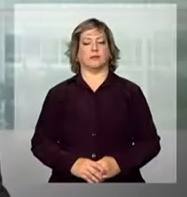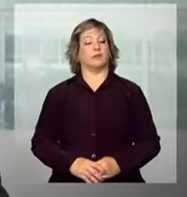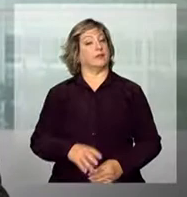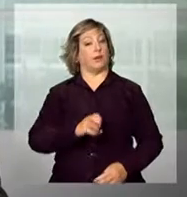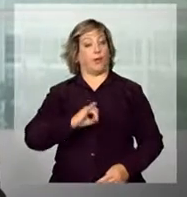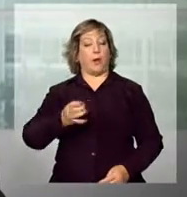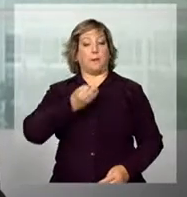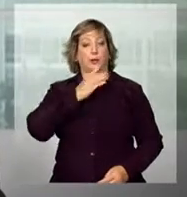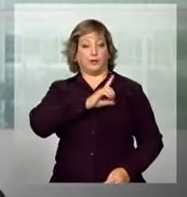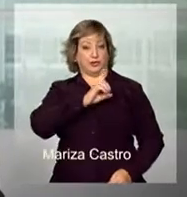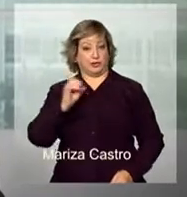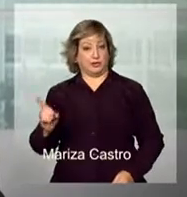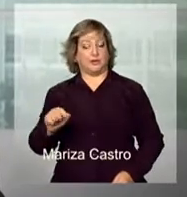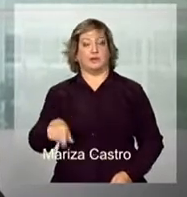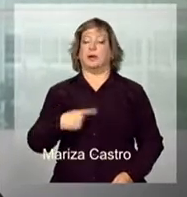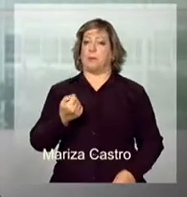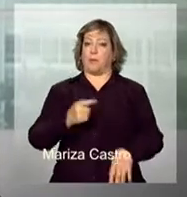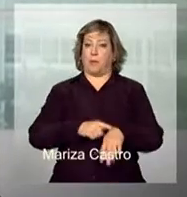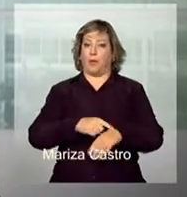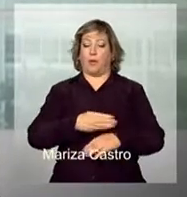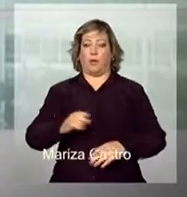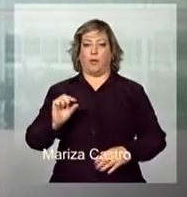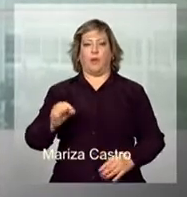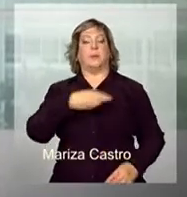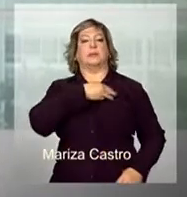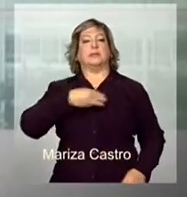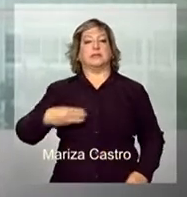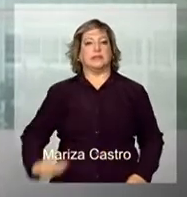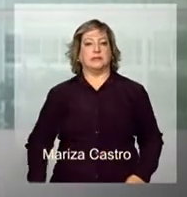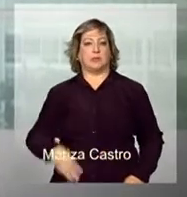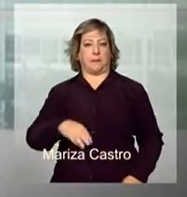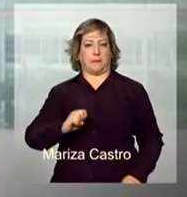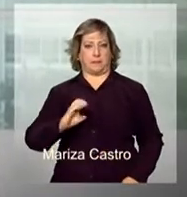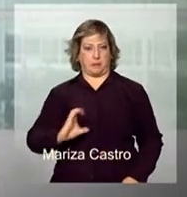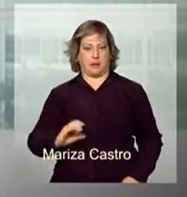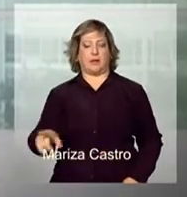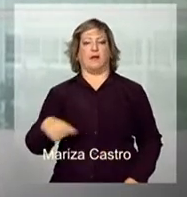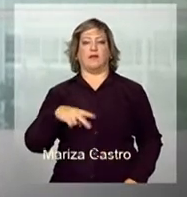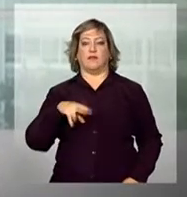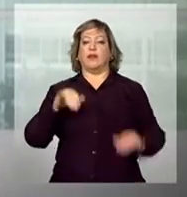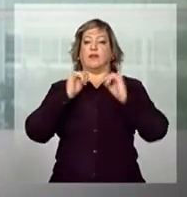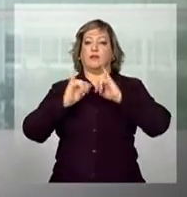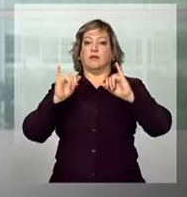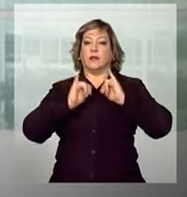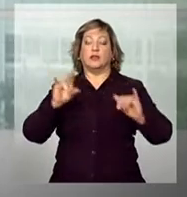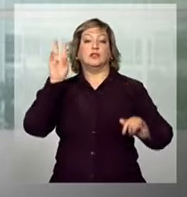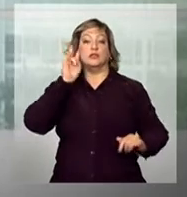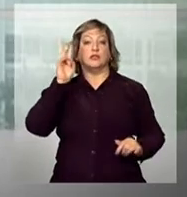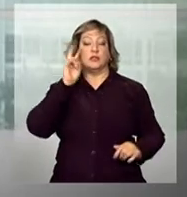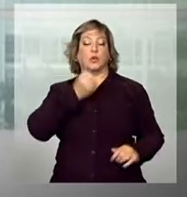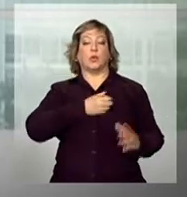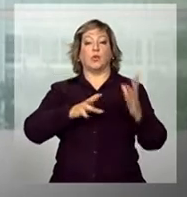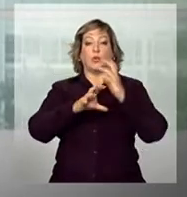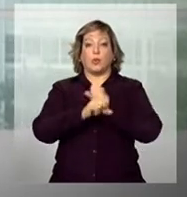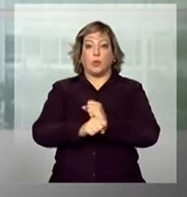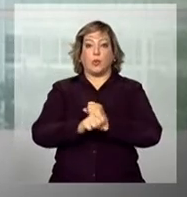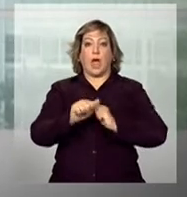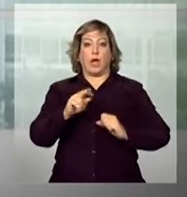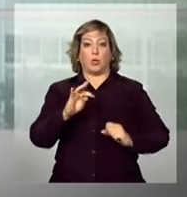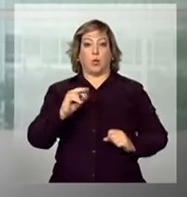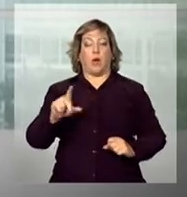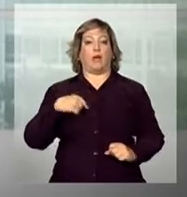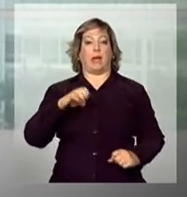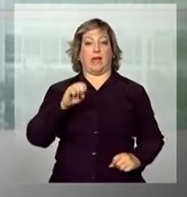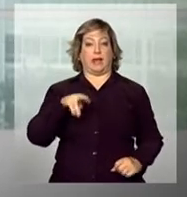Olá, bom dia. Daqui a pouco o ministro da Educação, Aloysio Mercadante, divulga os números atualizados do Enem 2013.